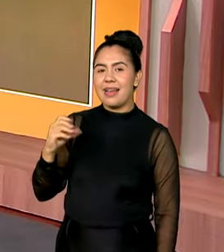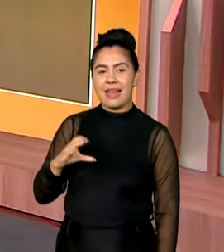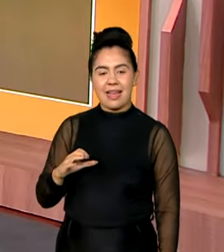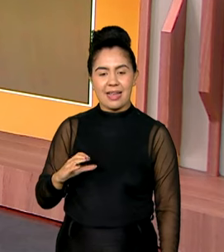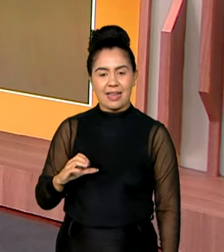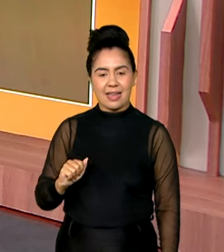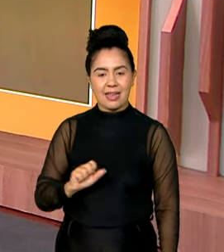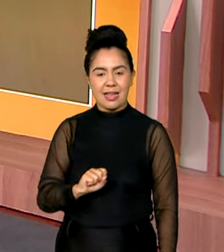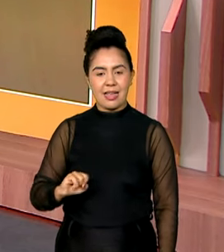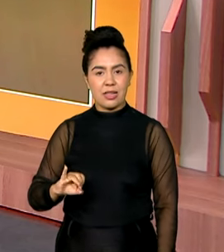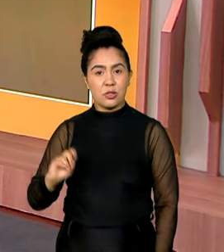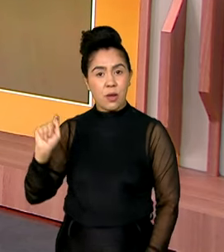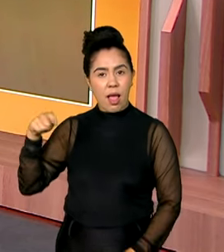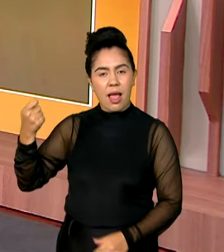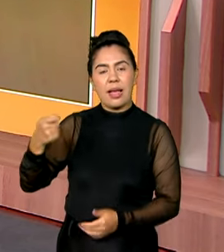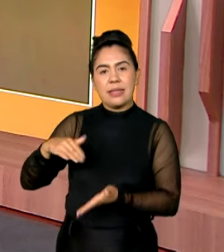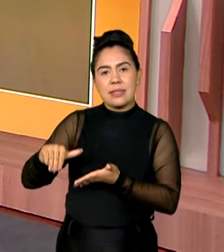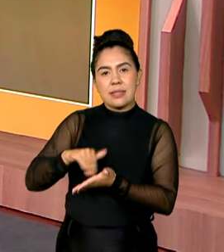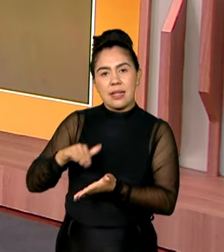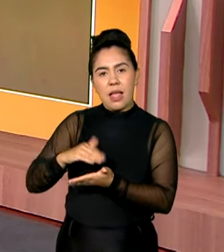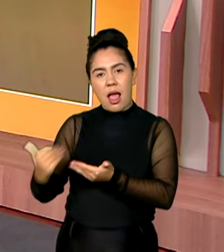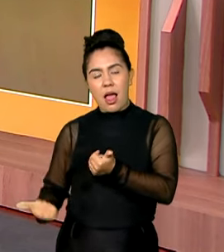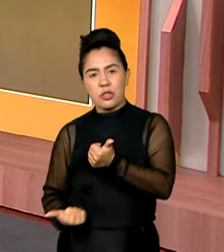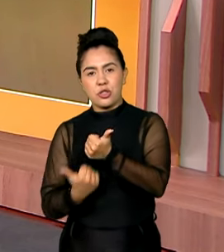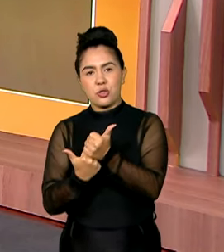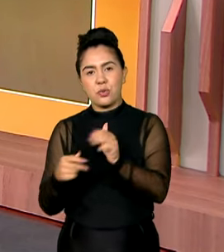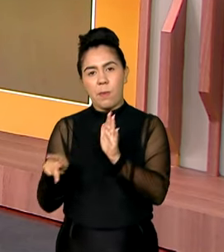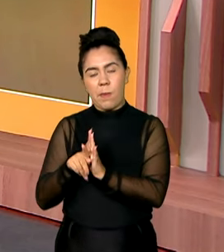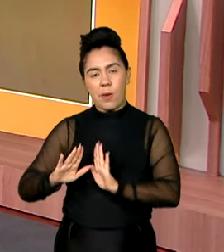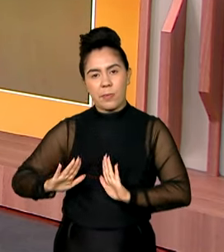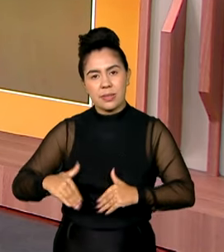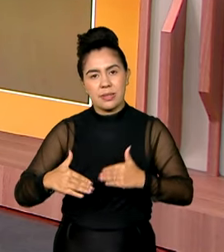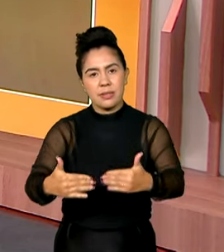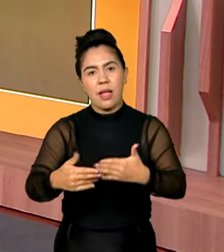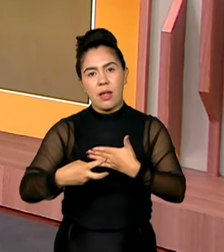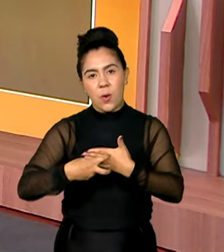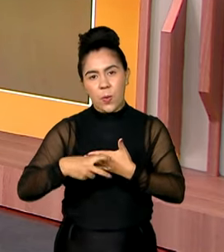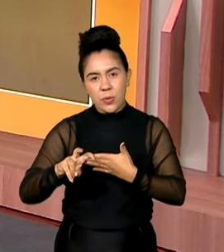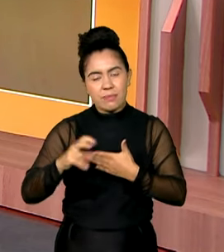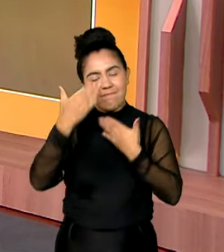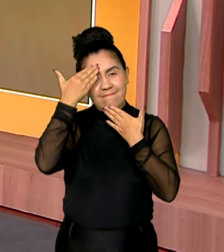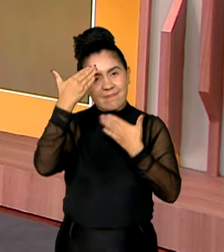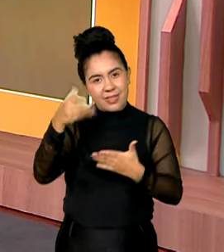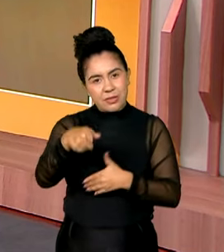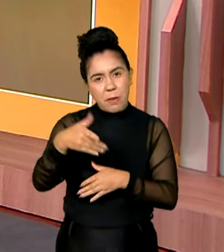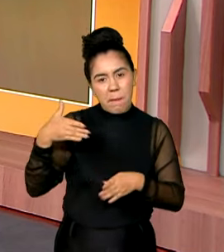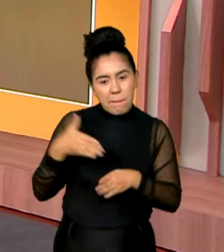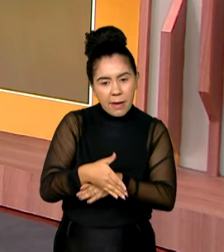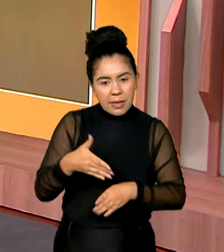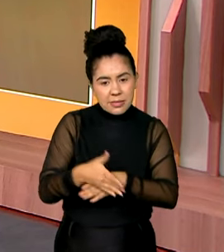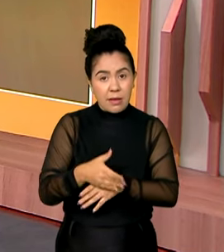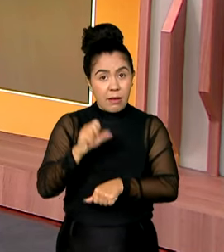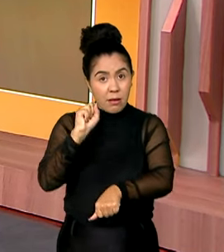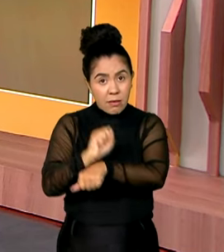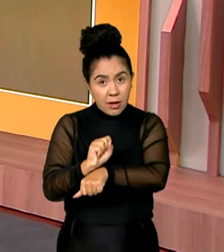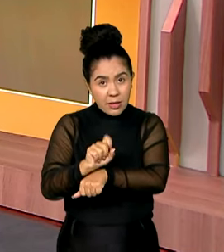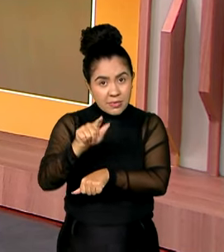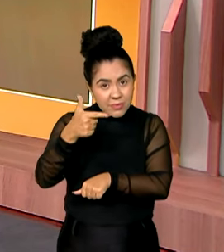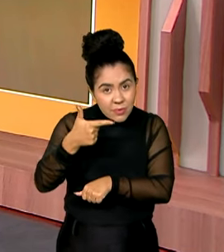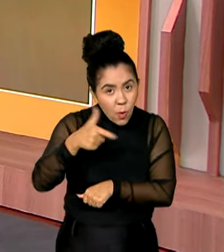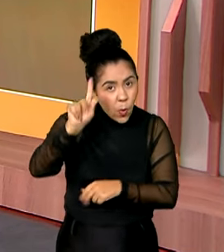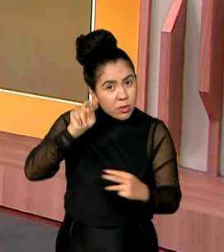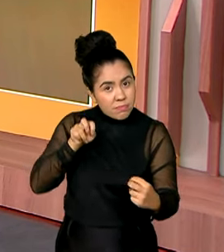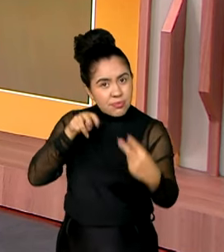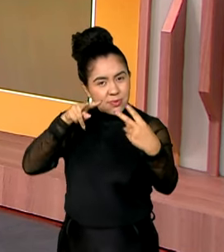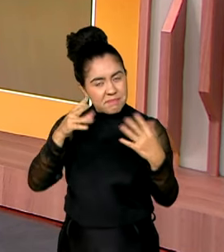executivo adjunto do Ministério da Cultura. Eu agradeço imensamente a participação do senhor, aguardo o senhor numa próxima oportunidade e